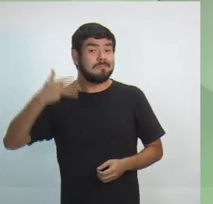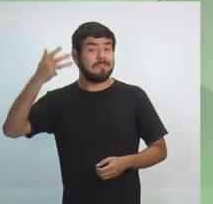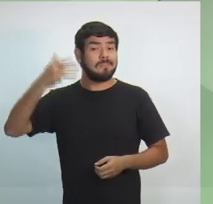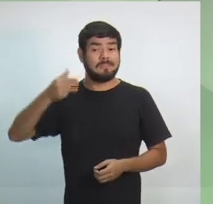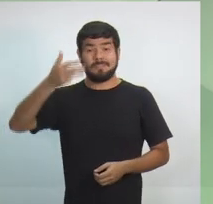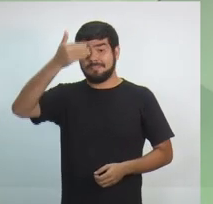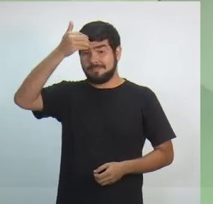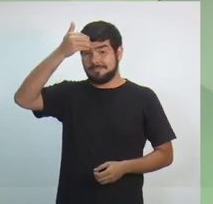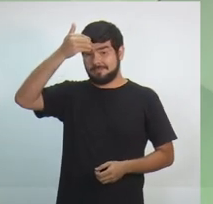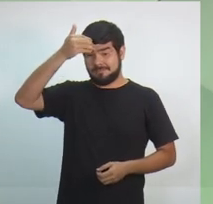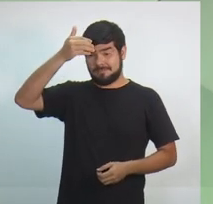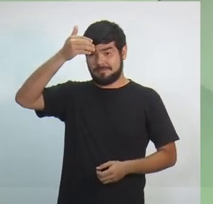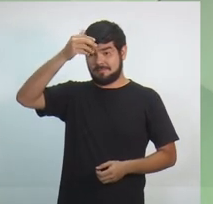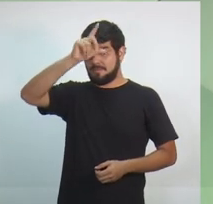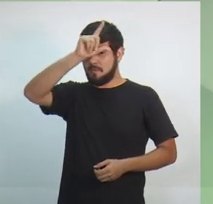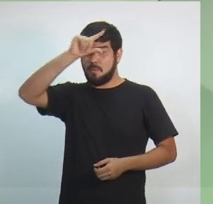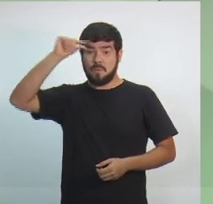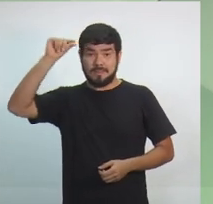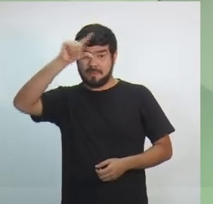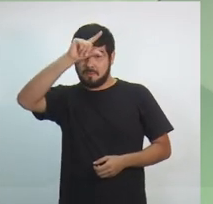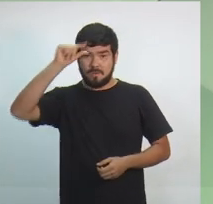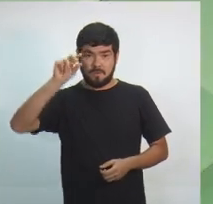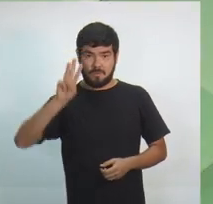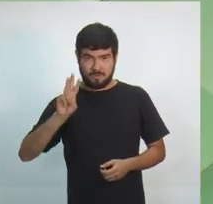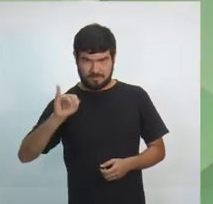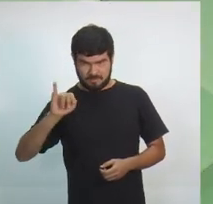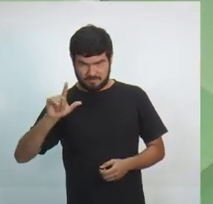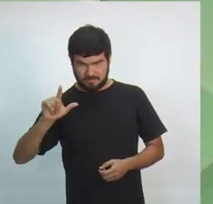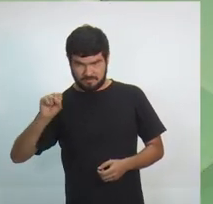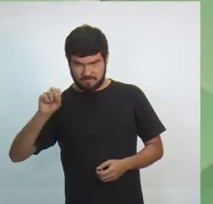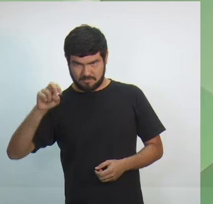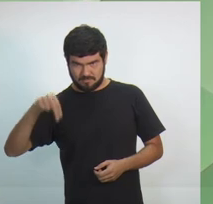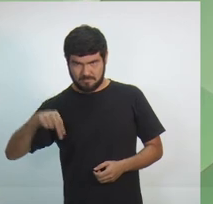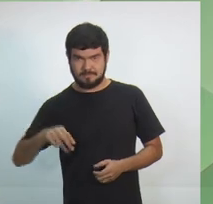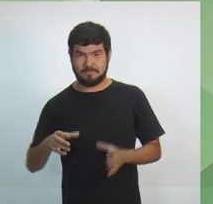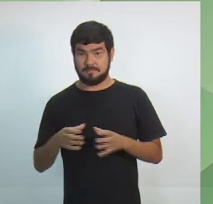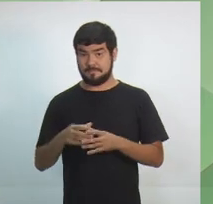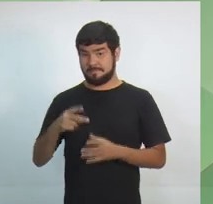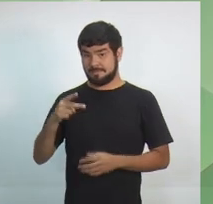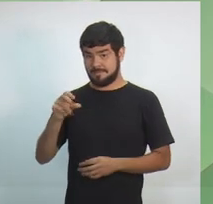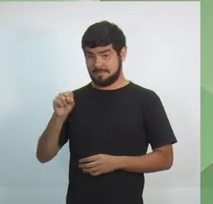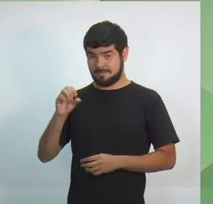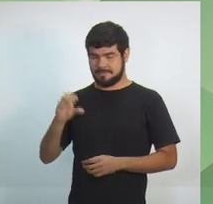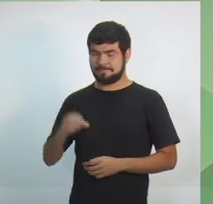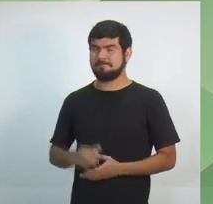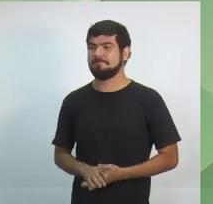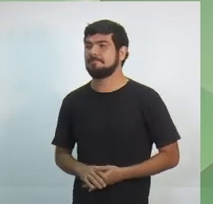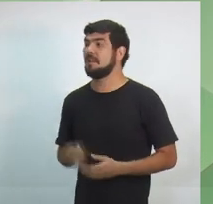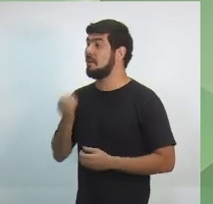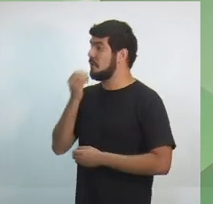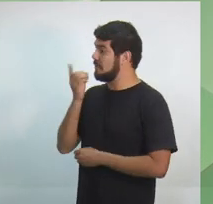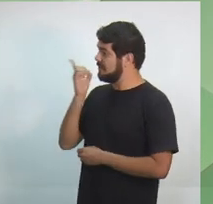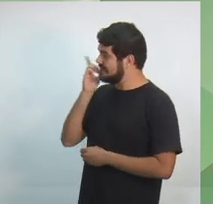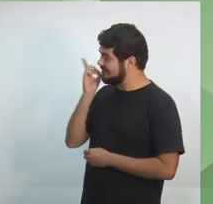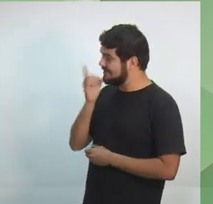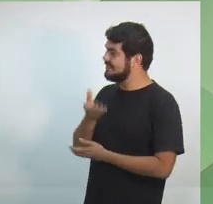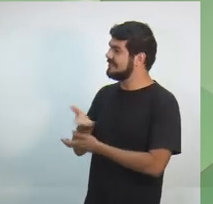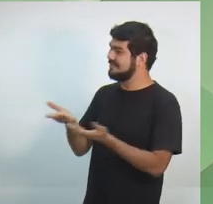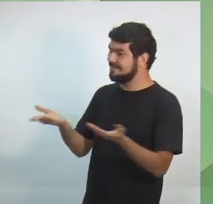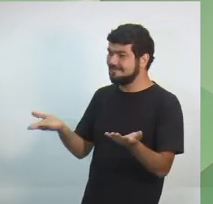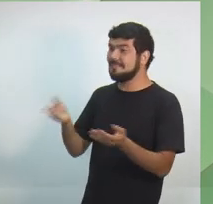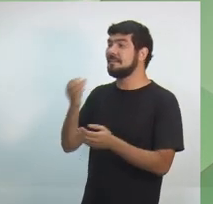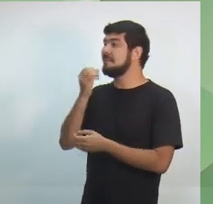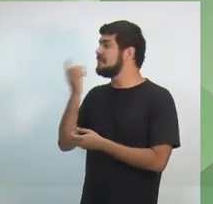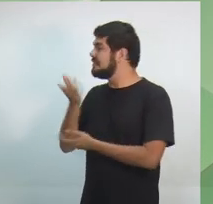Cronômetro na tela, por favor. Três minutos, candidato. Bom dia, Márcia. Bom dia aos candidatos. Obrigado